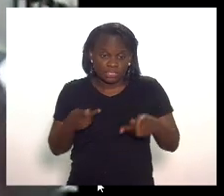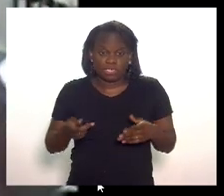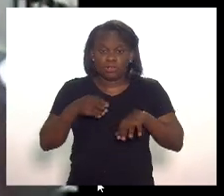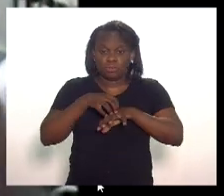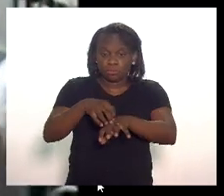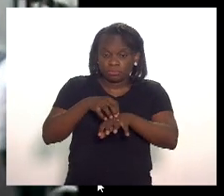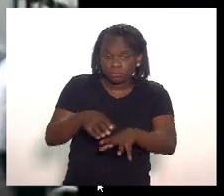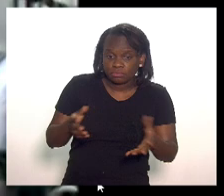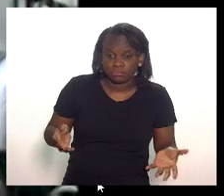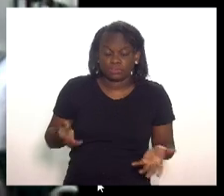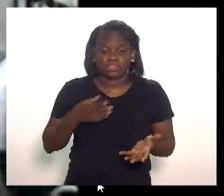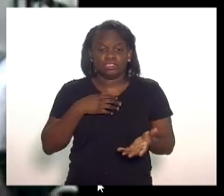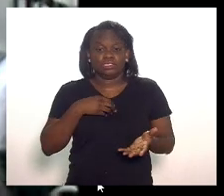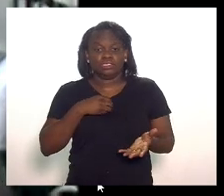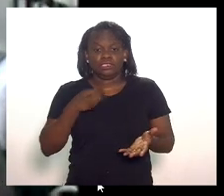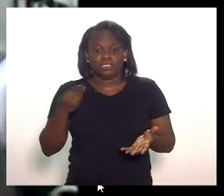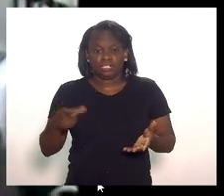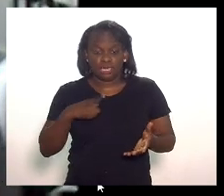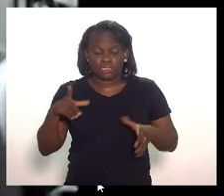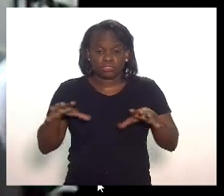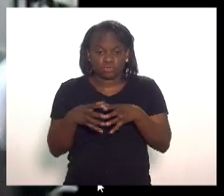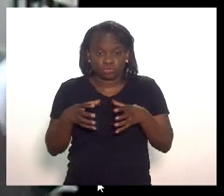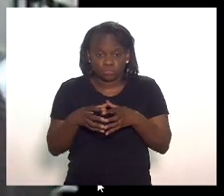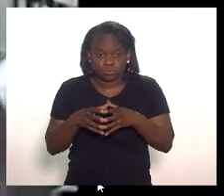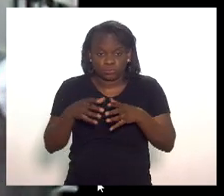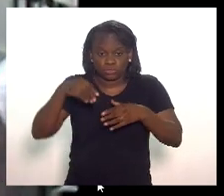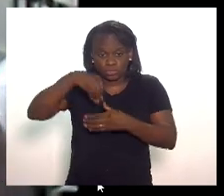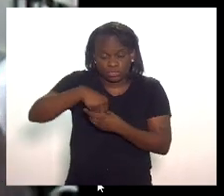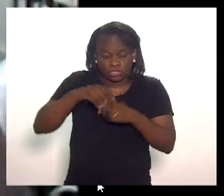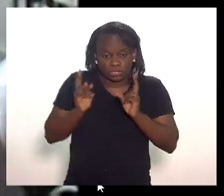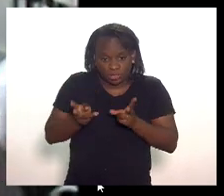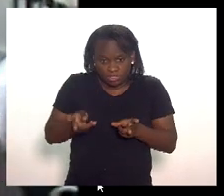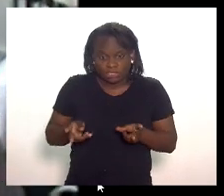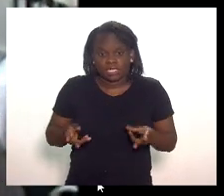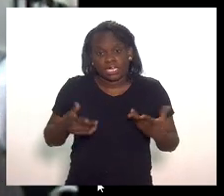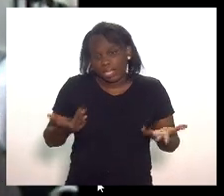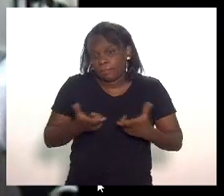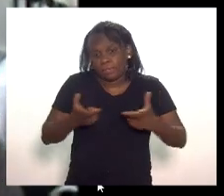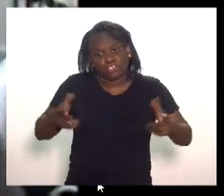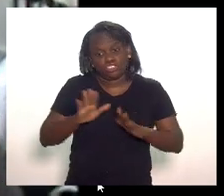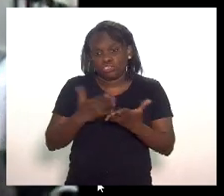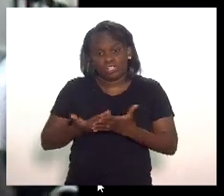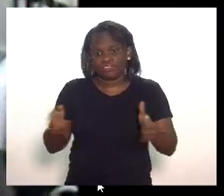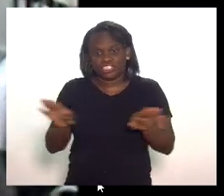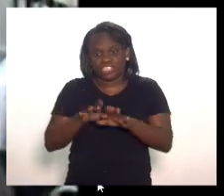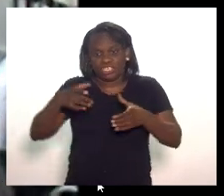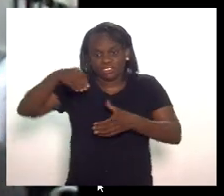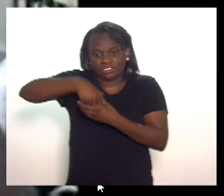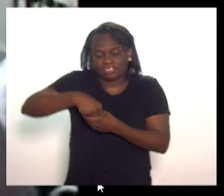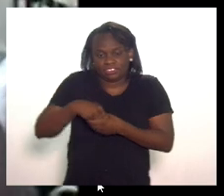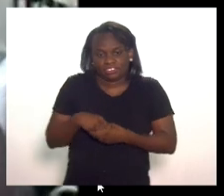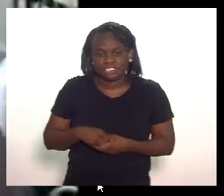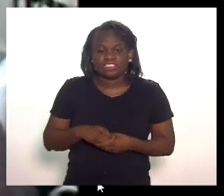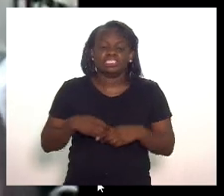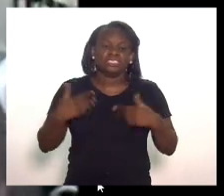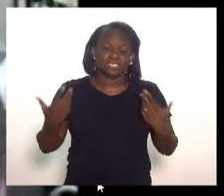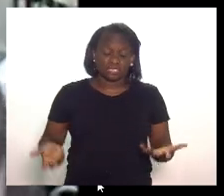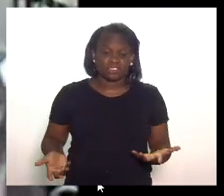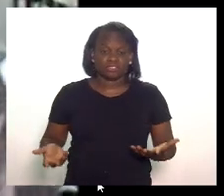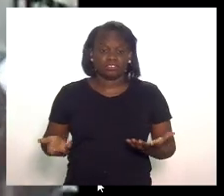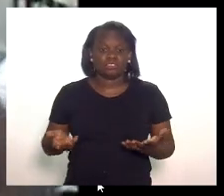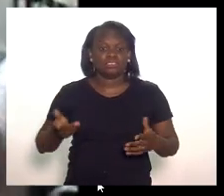público em convívio coletivo em espaços fechados que é a natureza da maior parte das escolas e com isso incidir